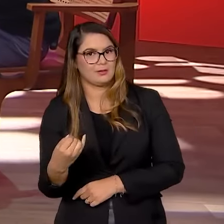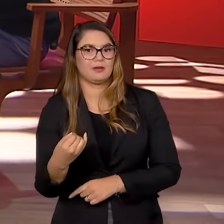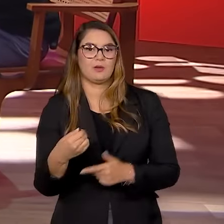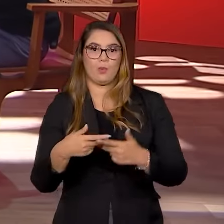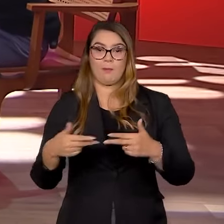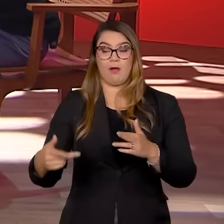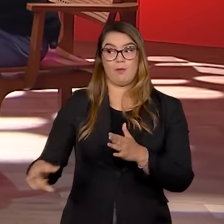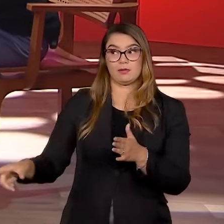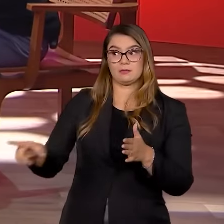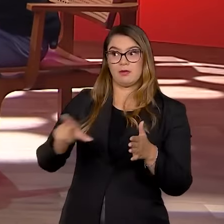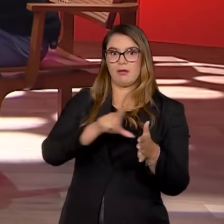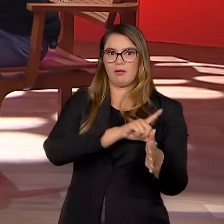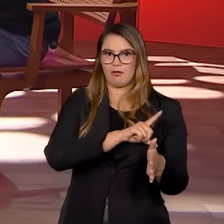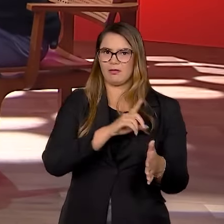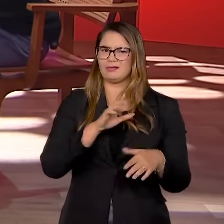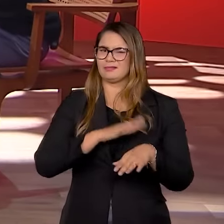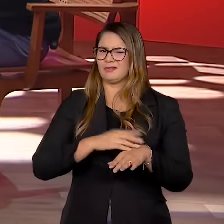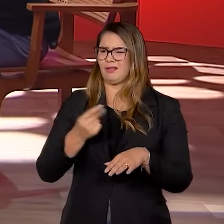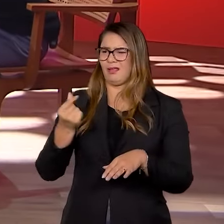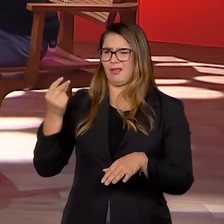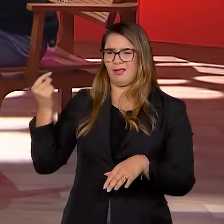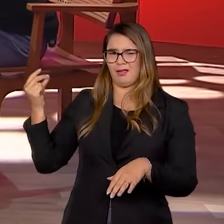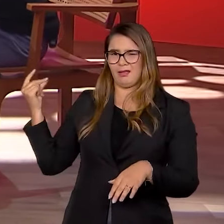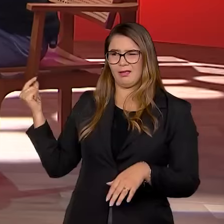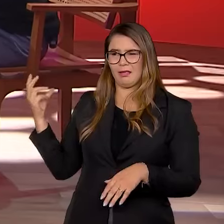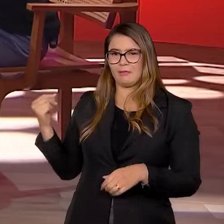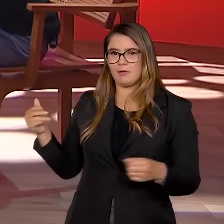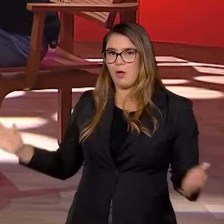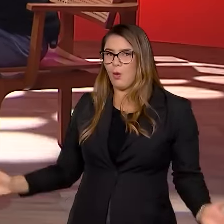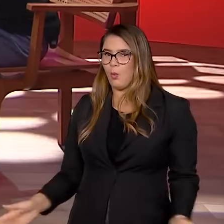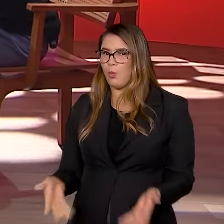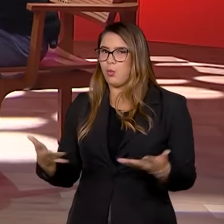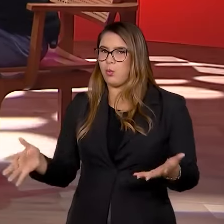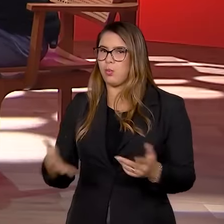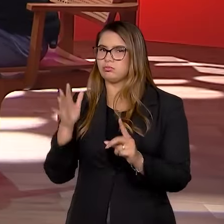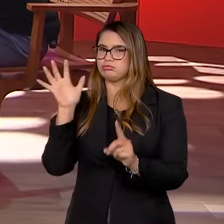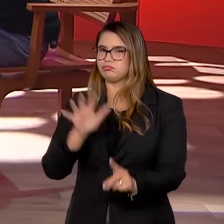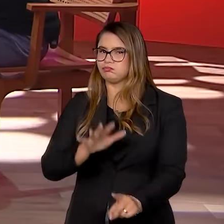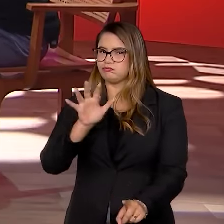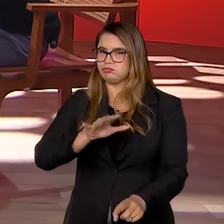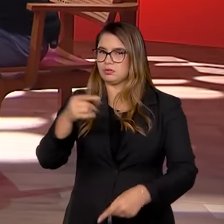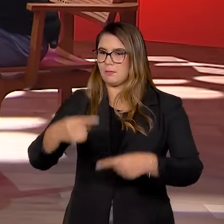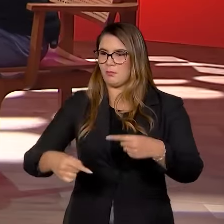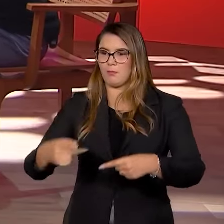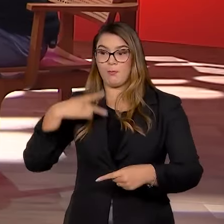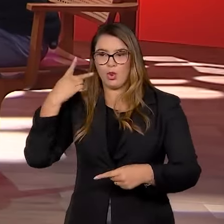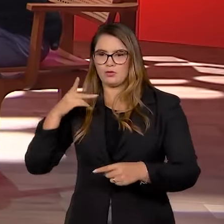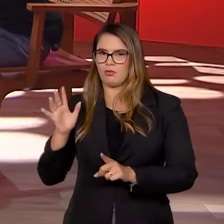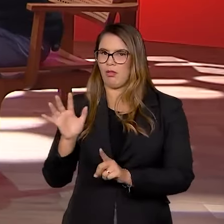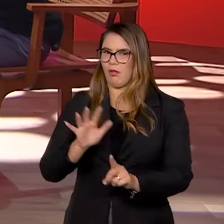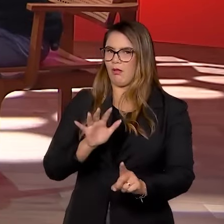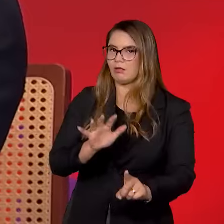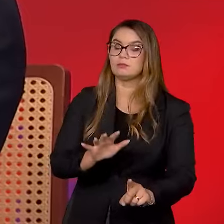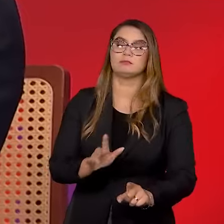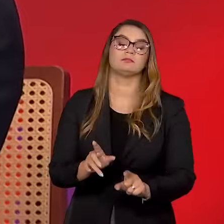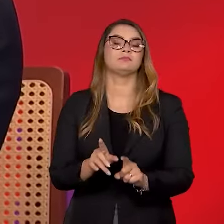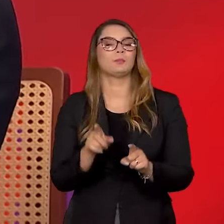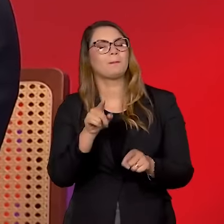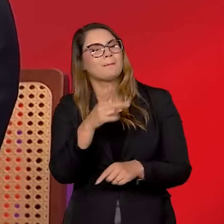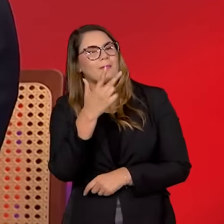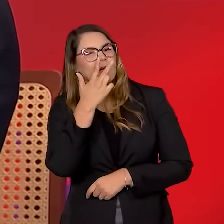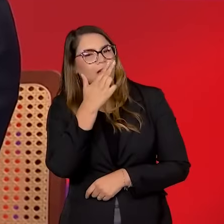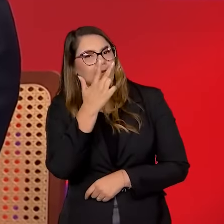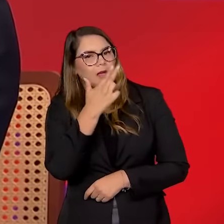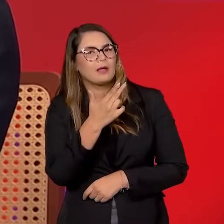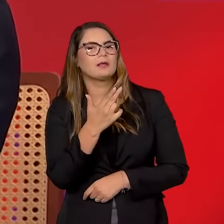que vem já de um bom tempo, sendo inflamado e influenciado por lideranças políticas. E isso, aparentemente,